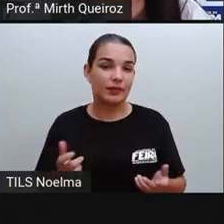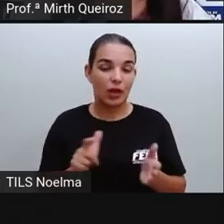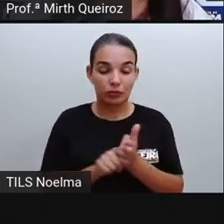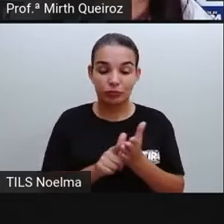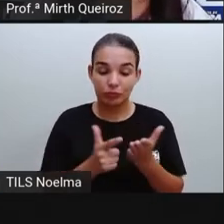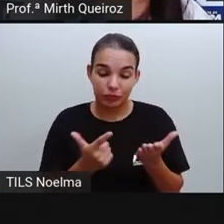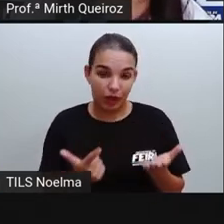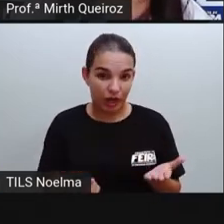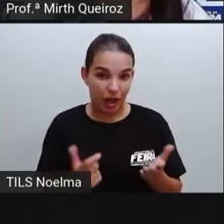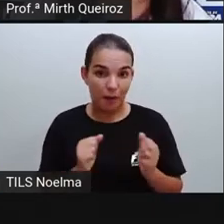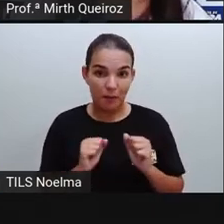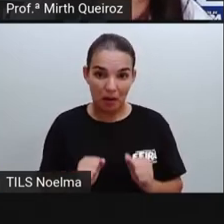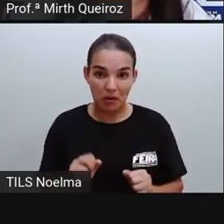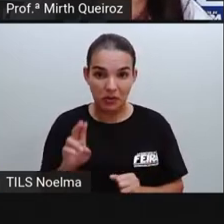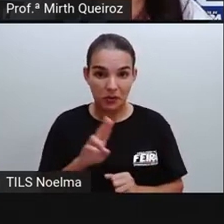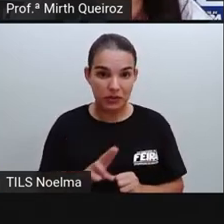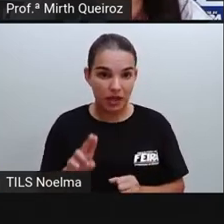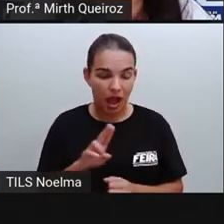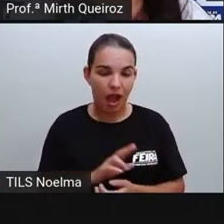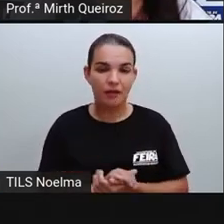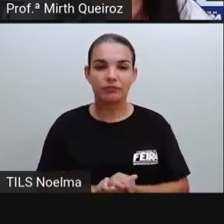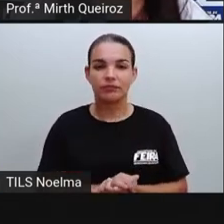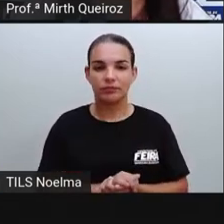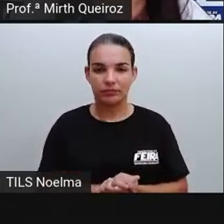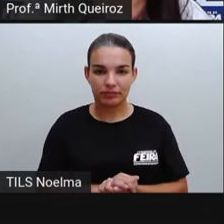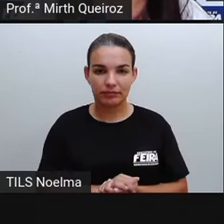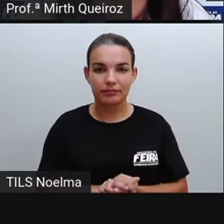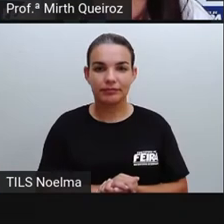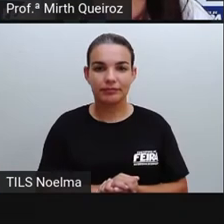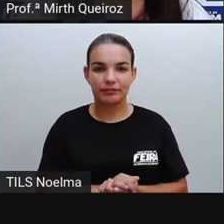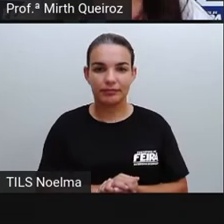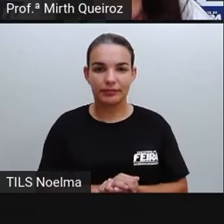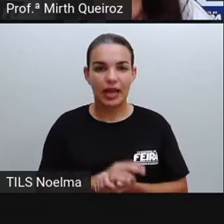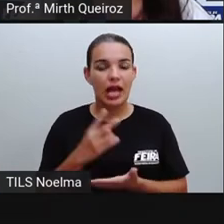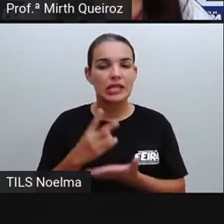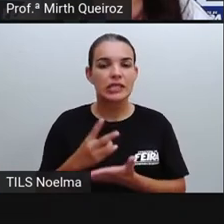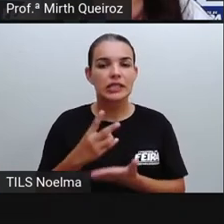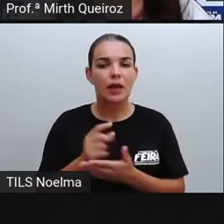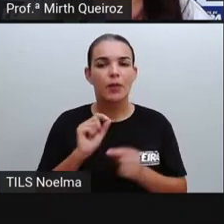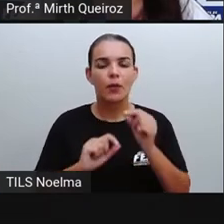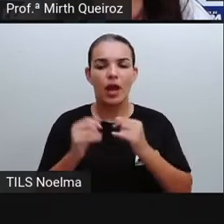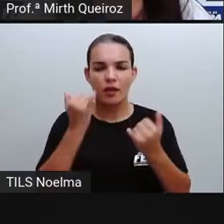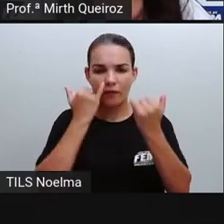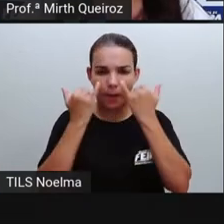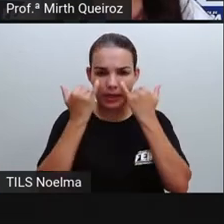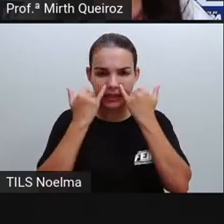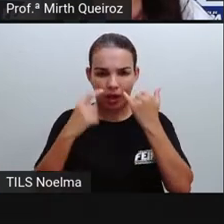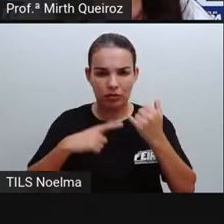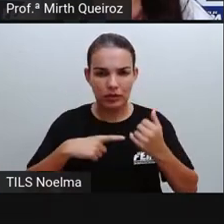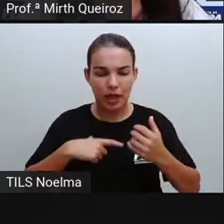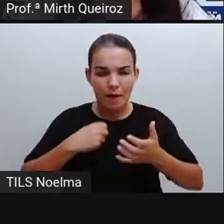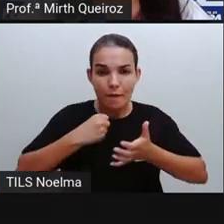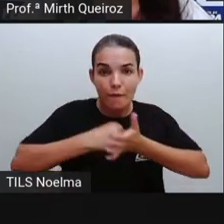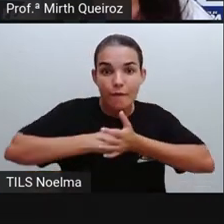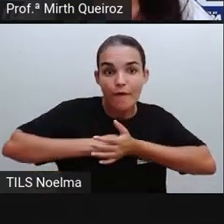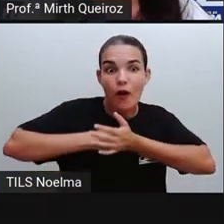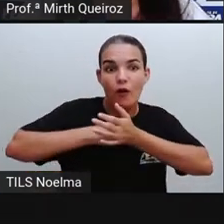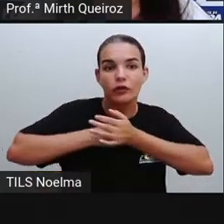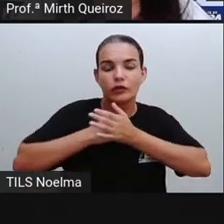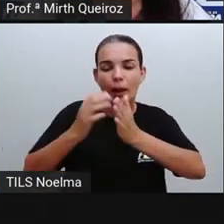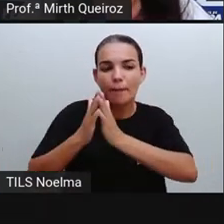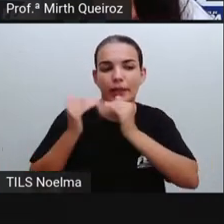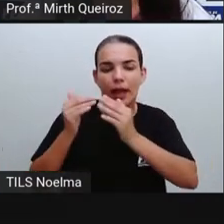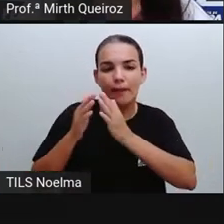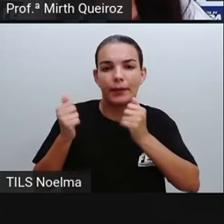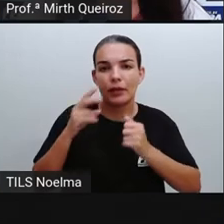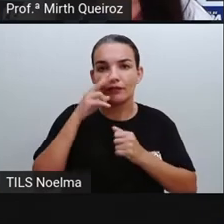também pode ser utilizado, né? Este tipo de mídia. Sempre que uma informação tem forte apelo visual,